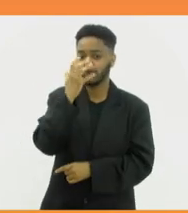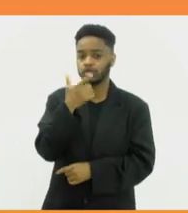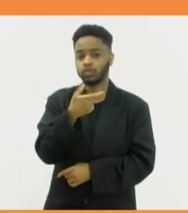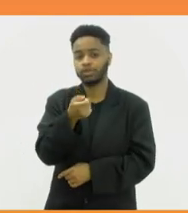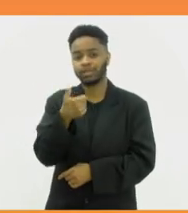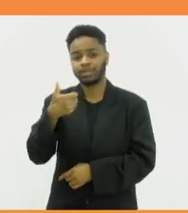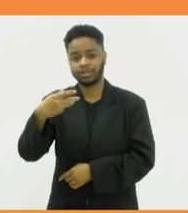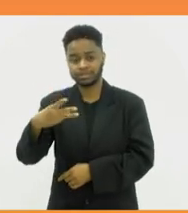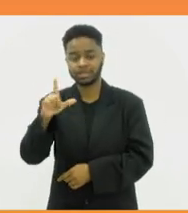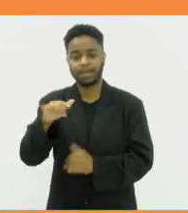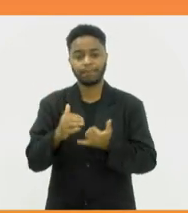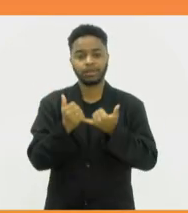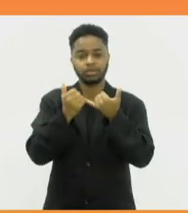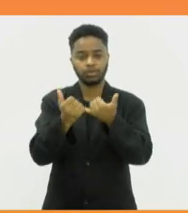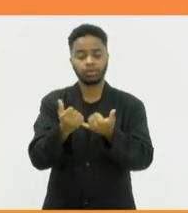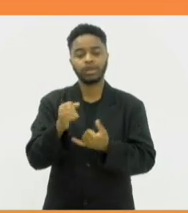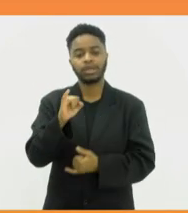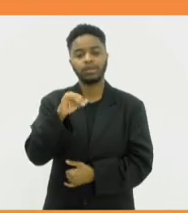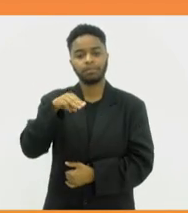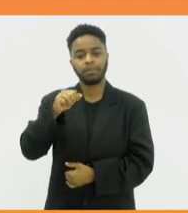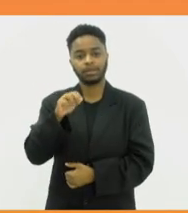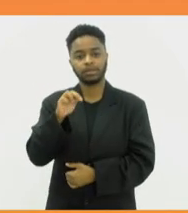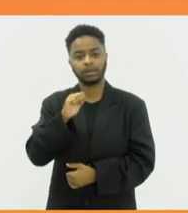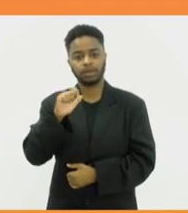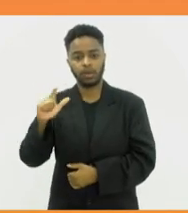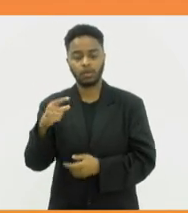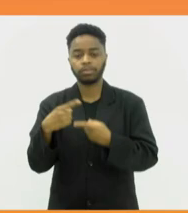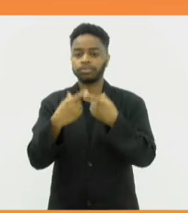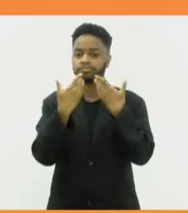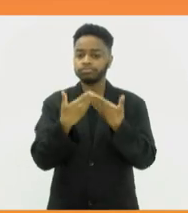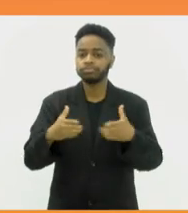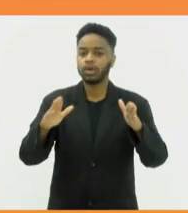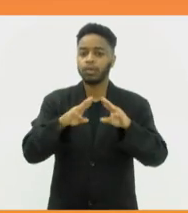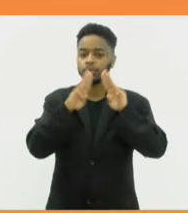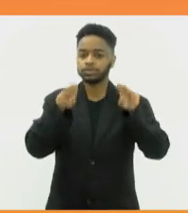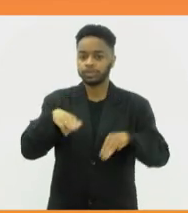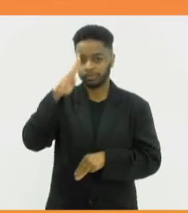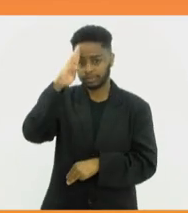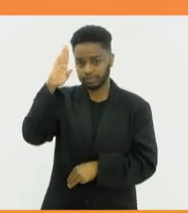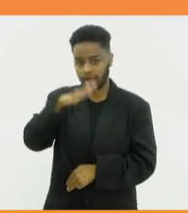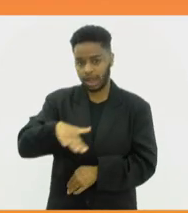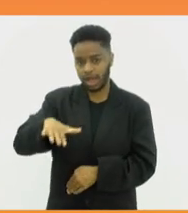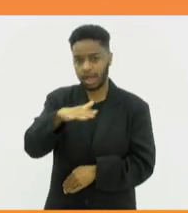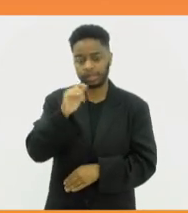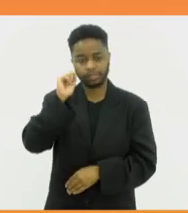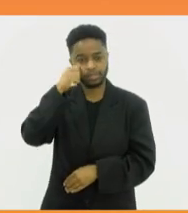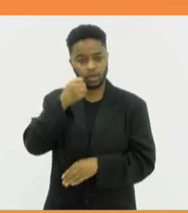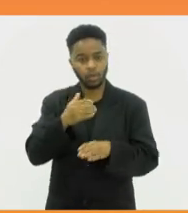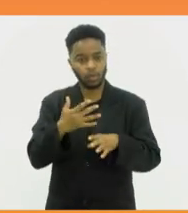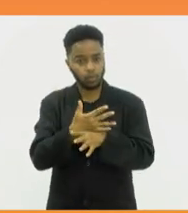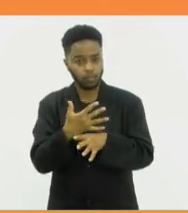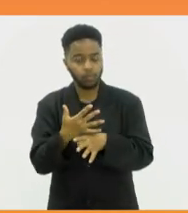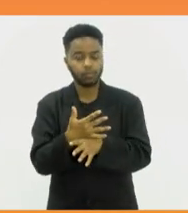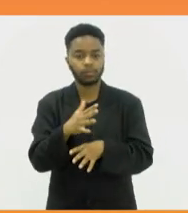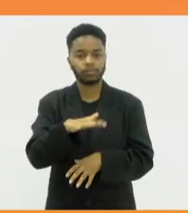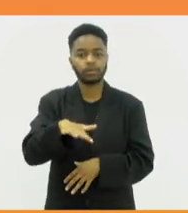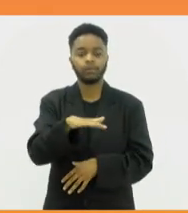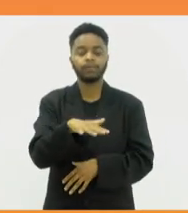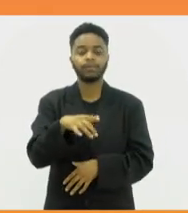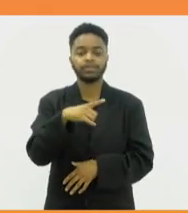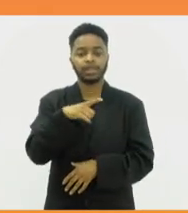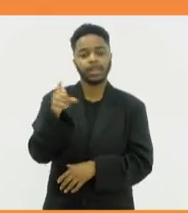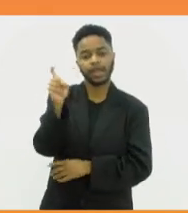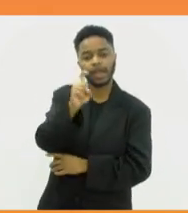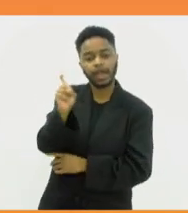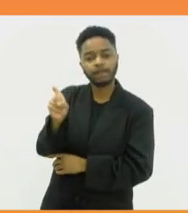patrimônio imaterial da cidade. A inauguração do maior museu da negritude urbana vem reforçar a construção da identidade negra com grafites